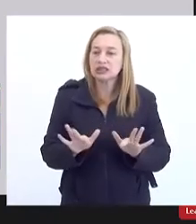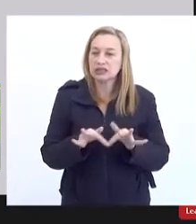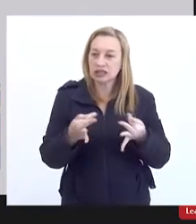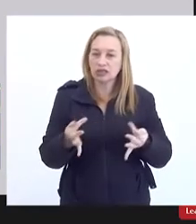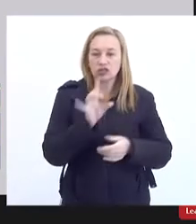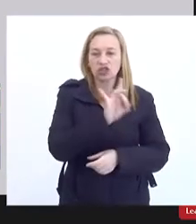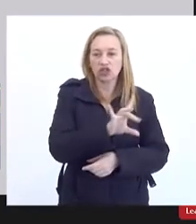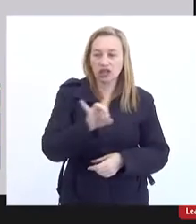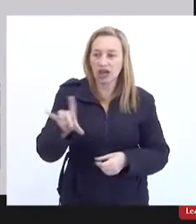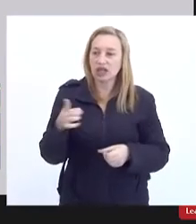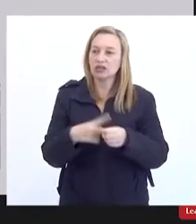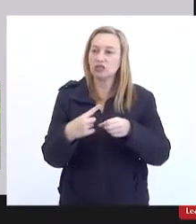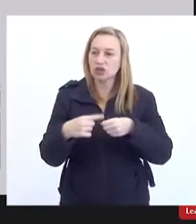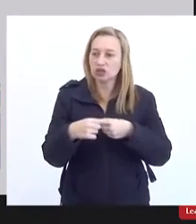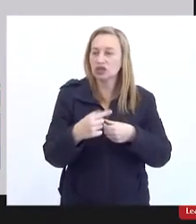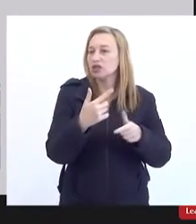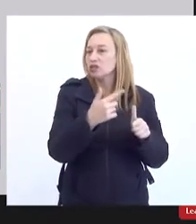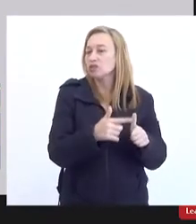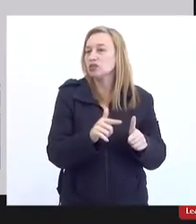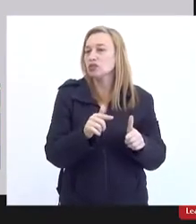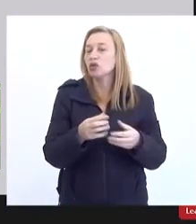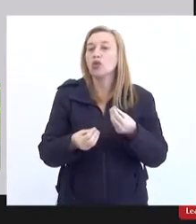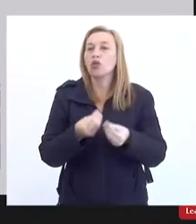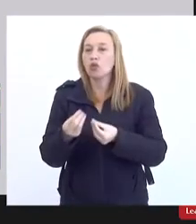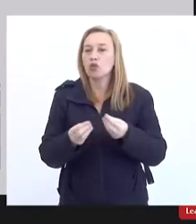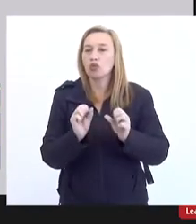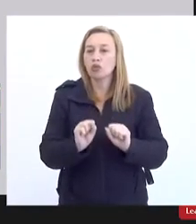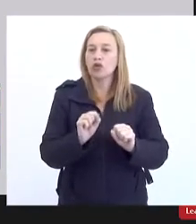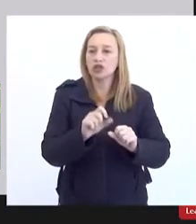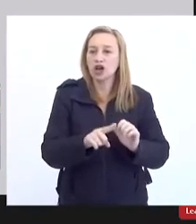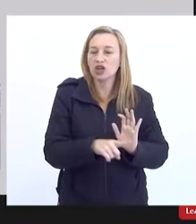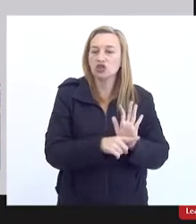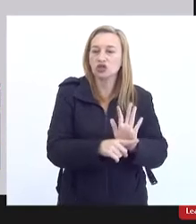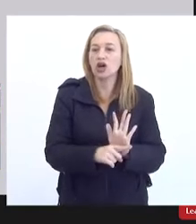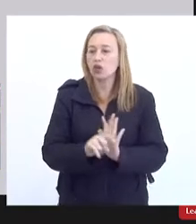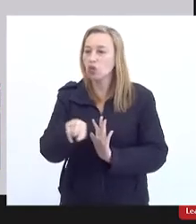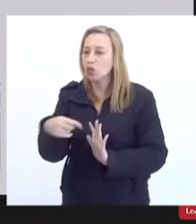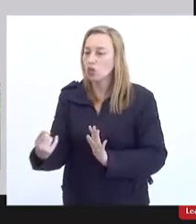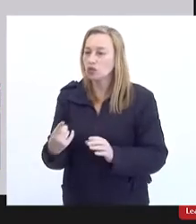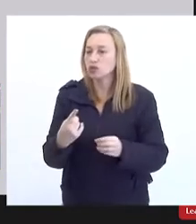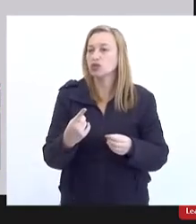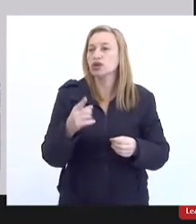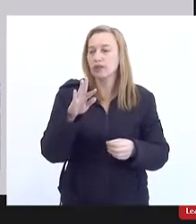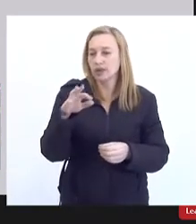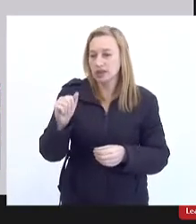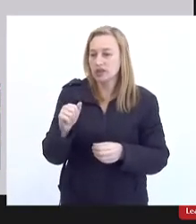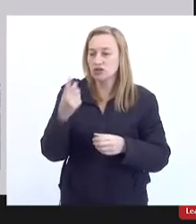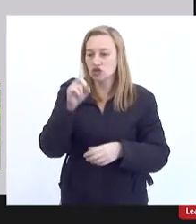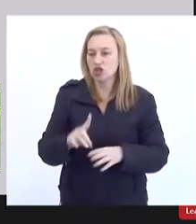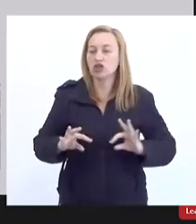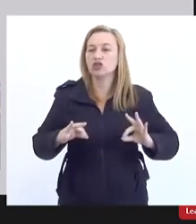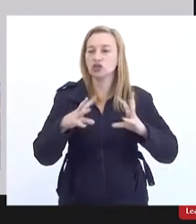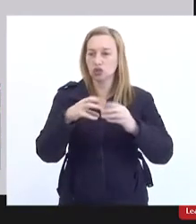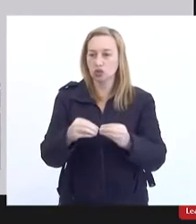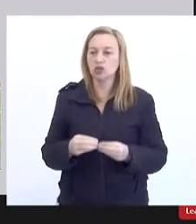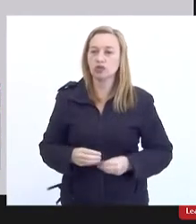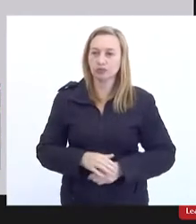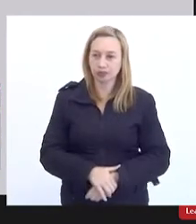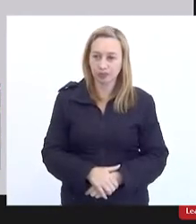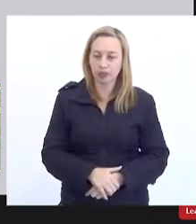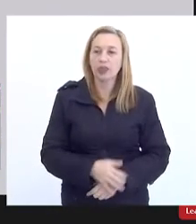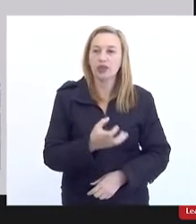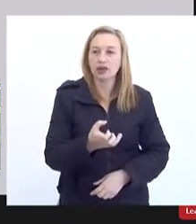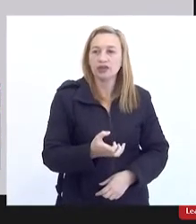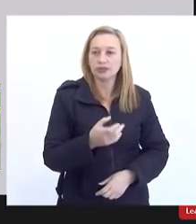cada município e de como cada município pode interagir com o outro na bacia para segurar o direito de todos a água e saneamento. Era